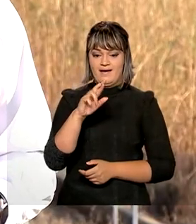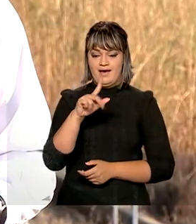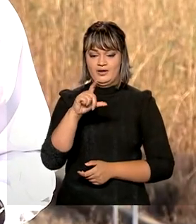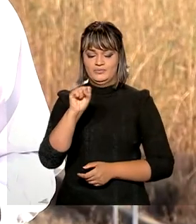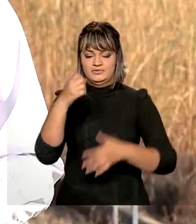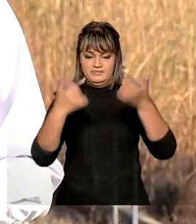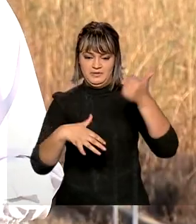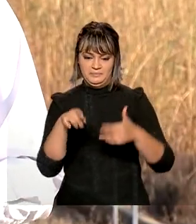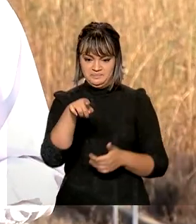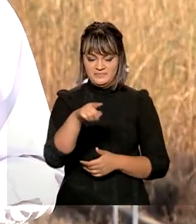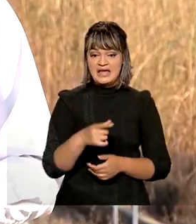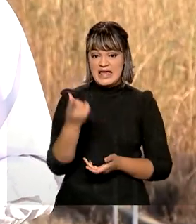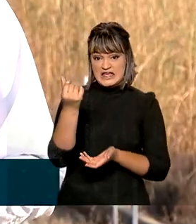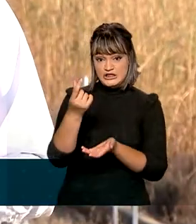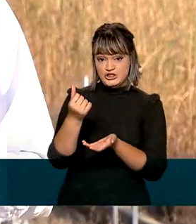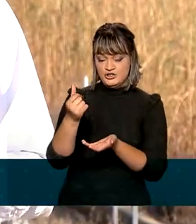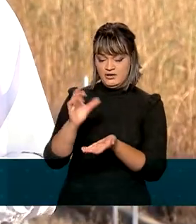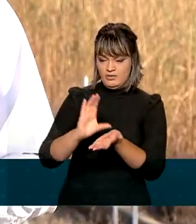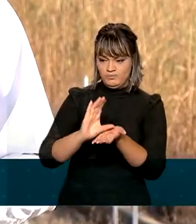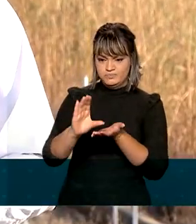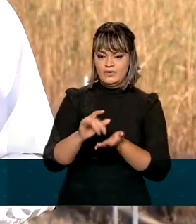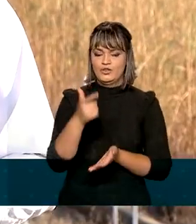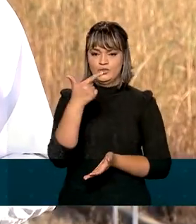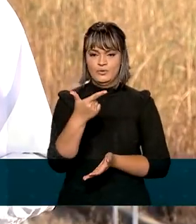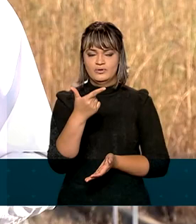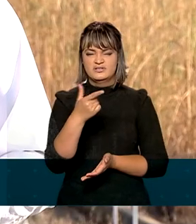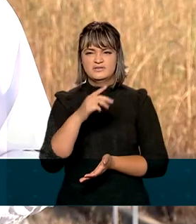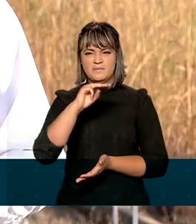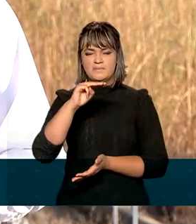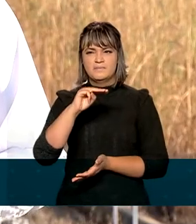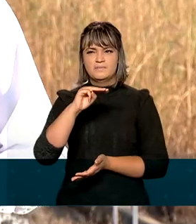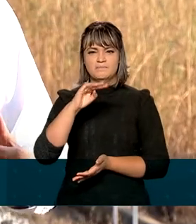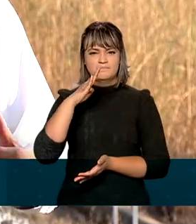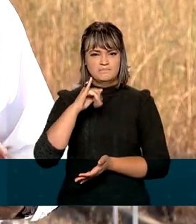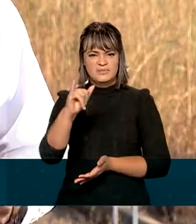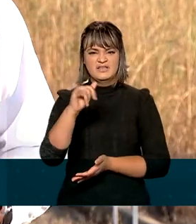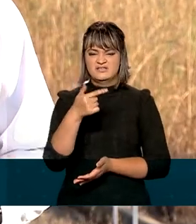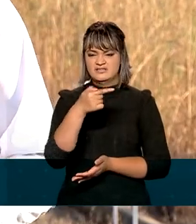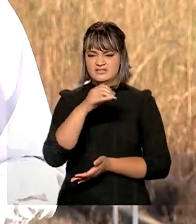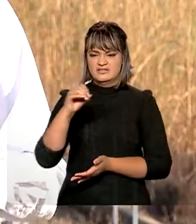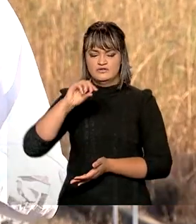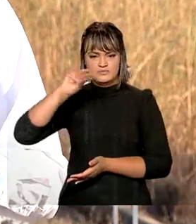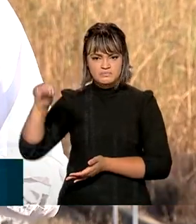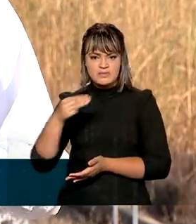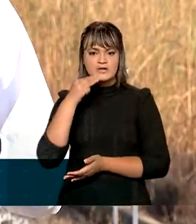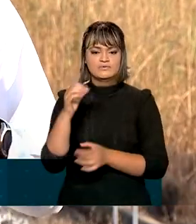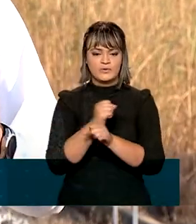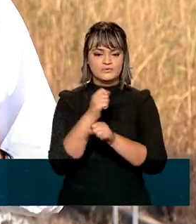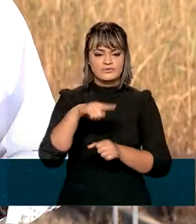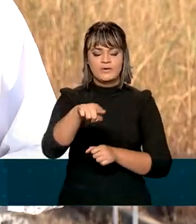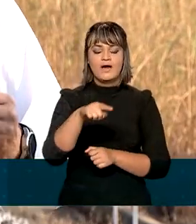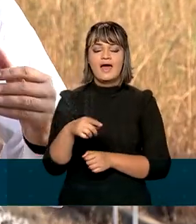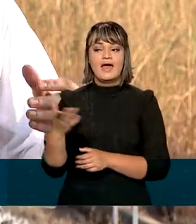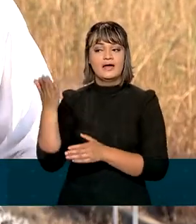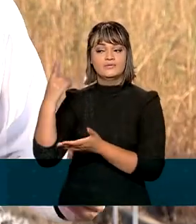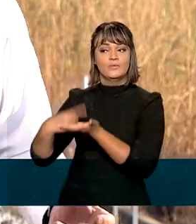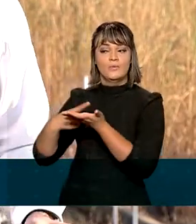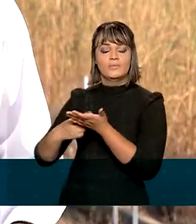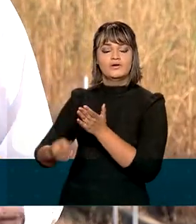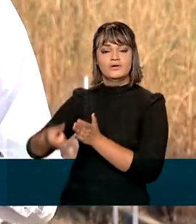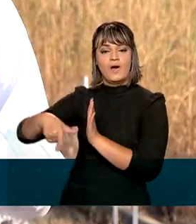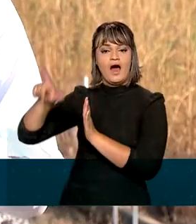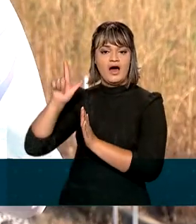Os recursos da ordem de 2 bilhões e 700 milhões de reais vêm da renovação da outorga de